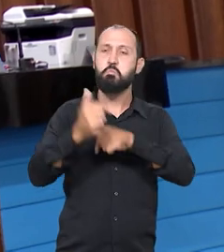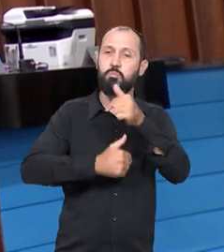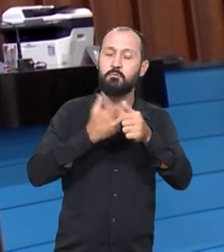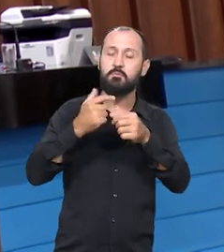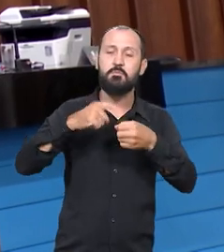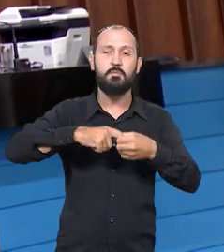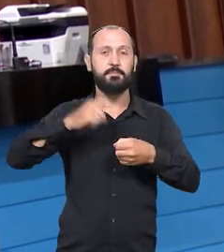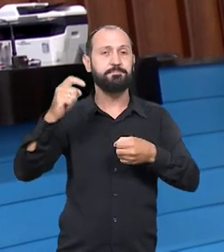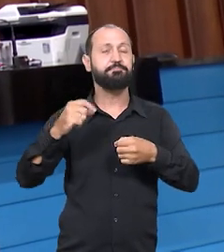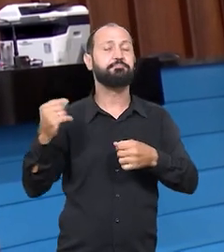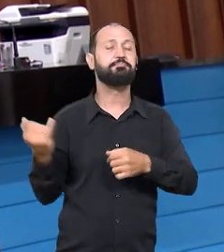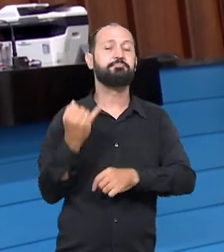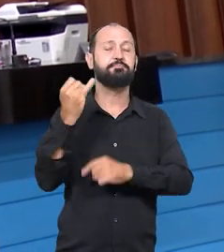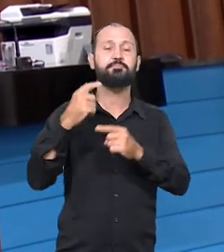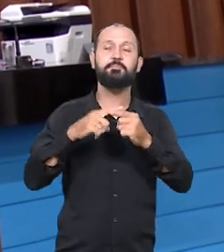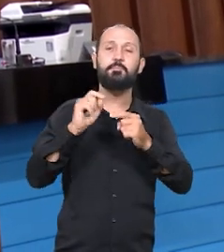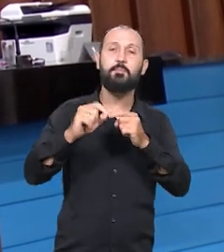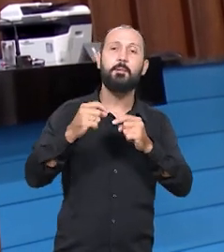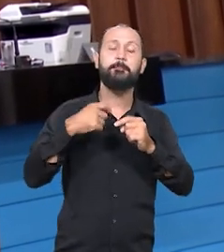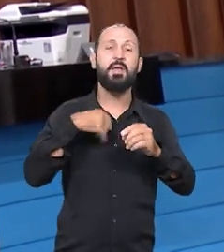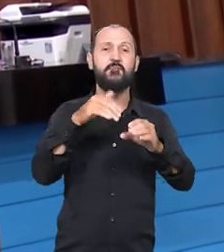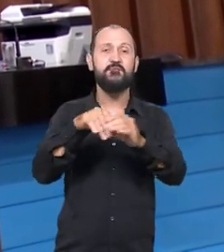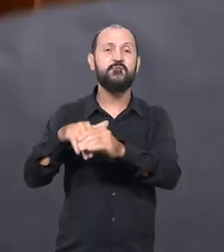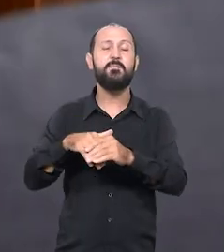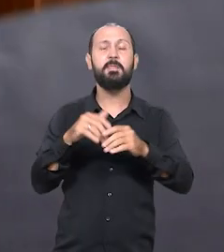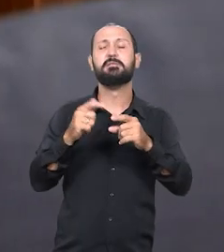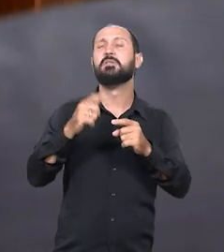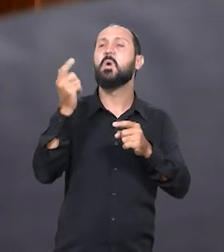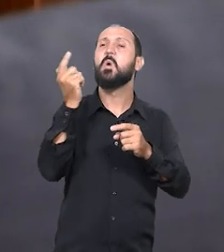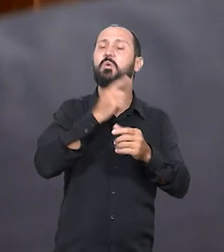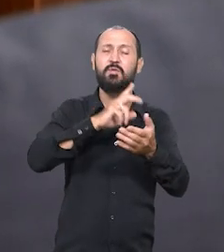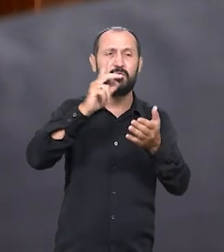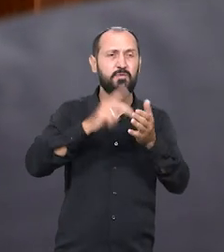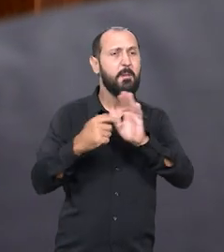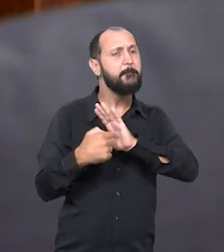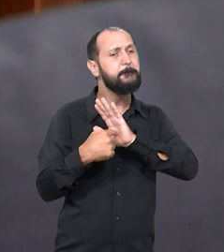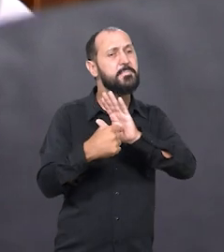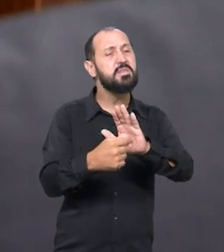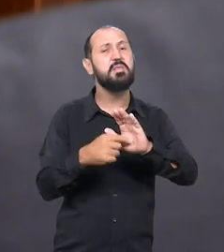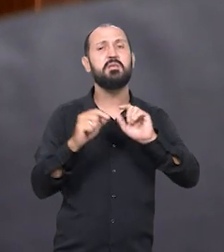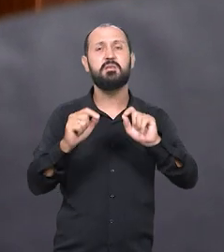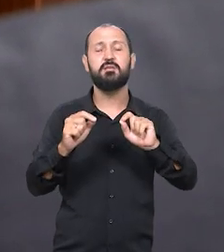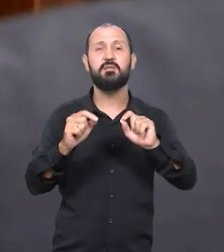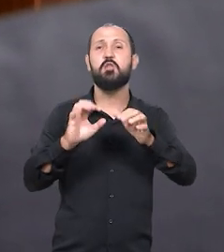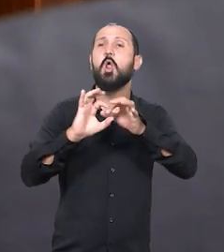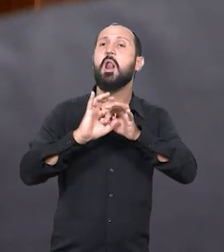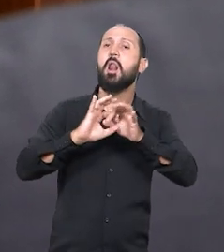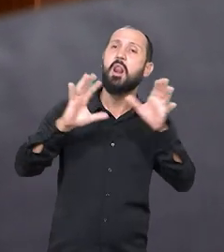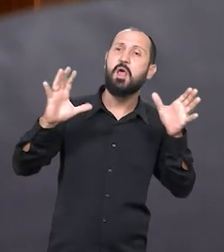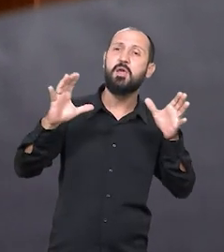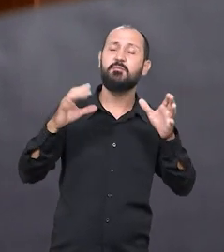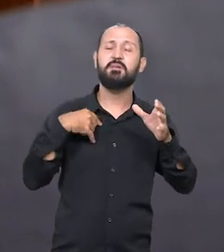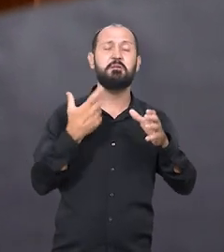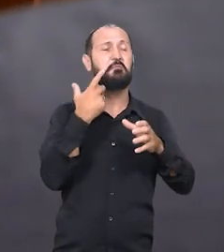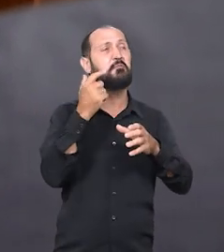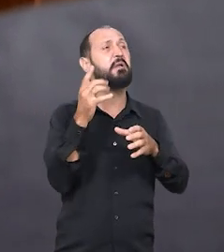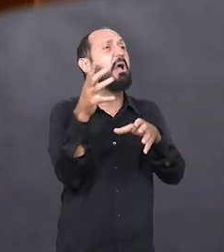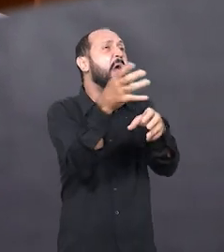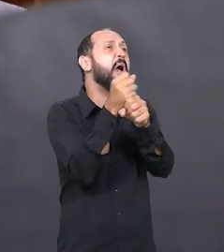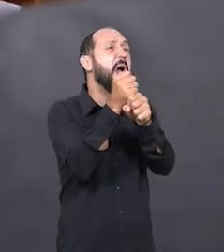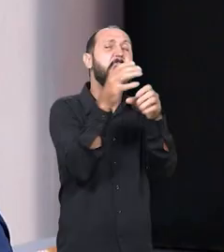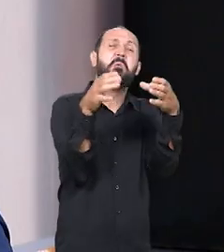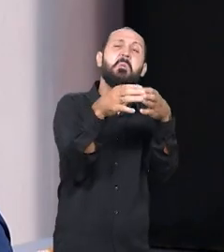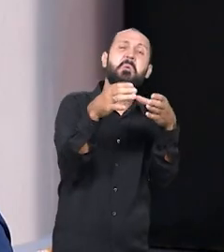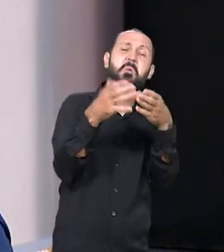independente é fundamental, muitas vezes, para votações, onde a gente consegue se impor e se colocar de forma livre, sem dever favor para grupos